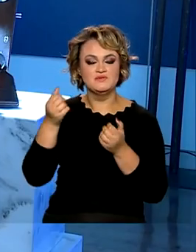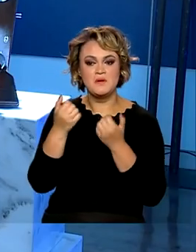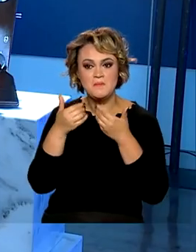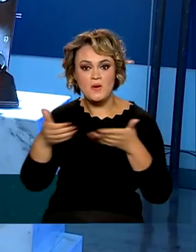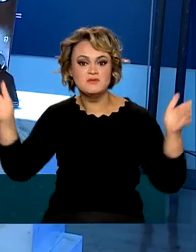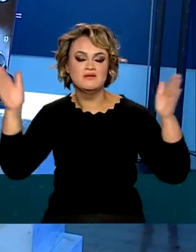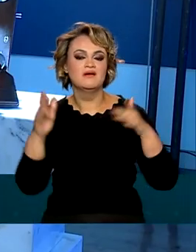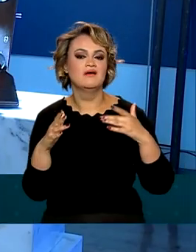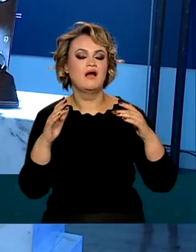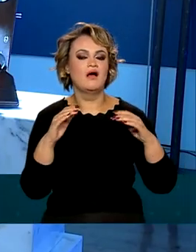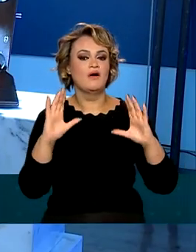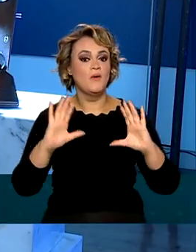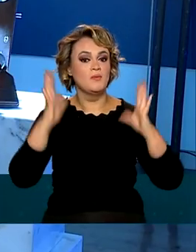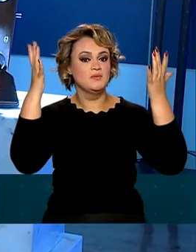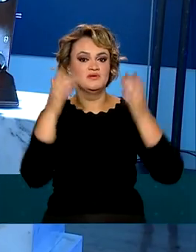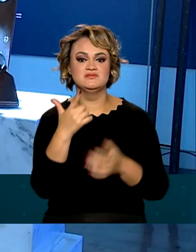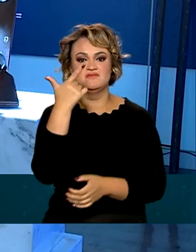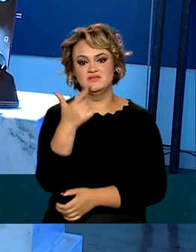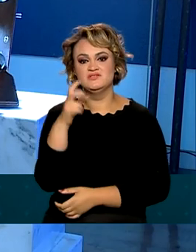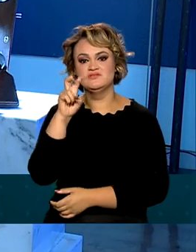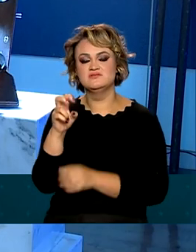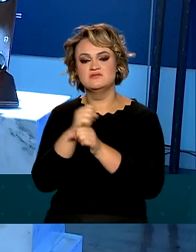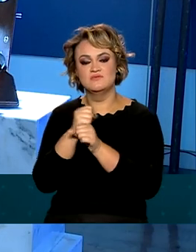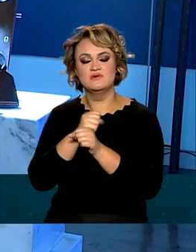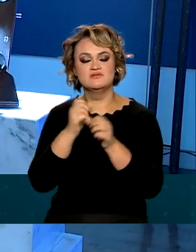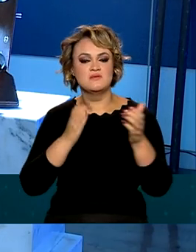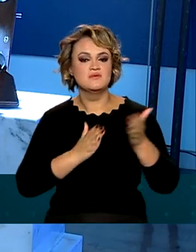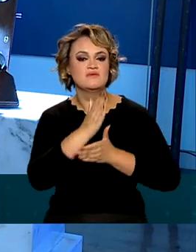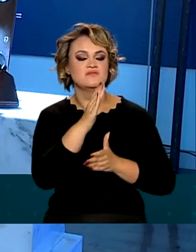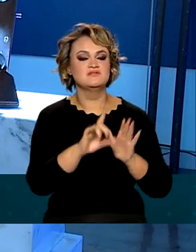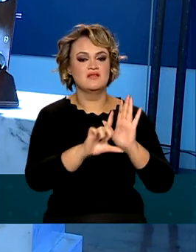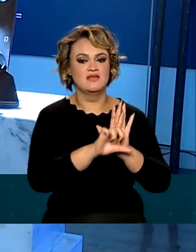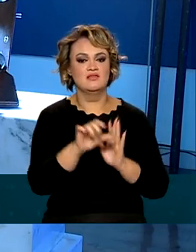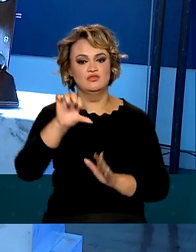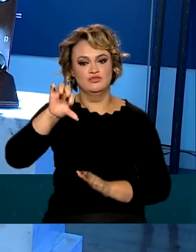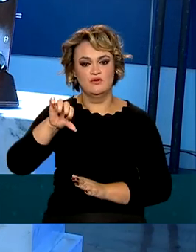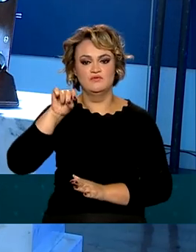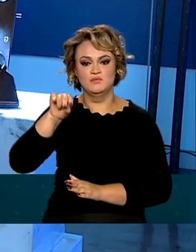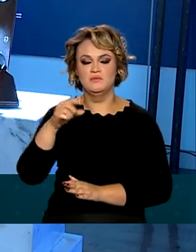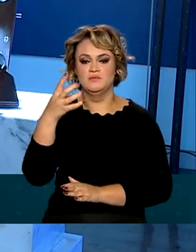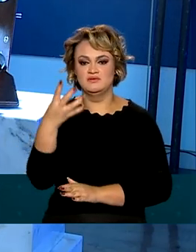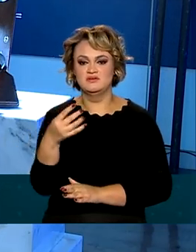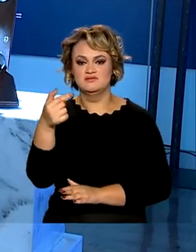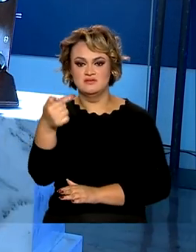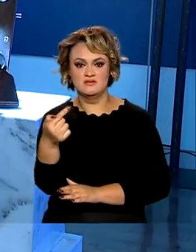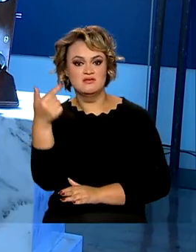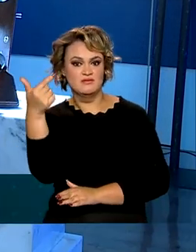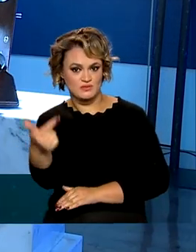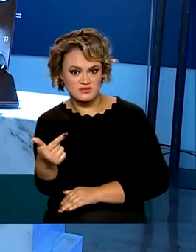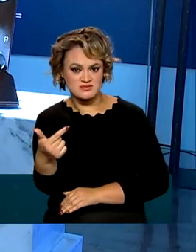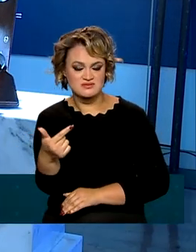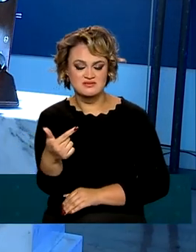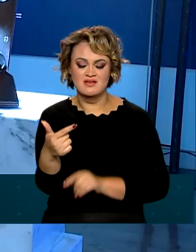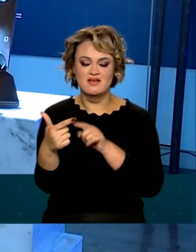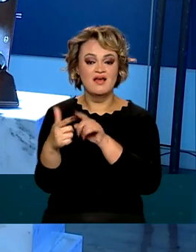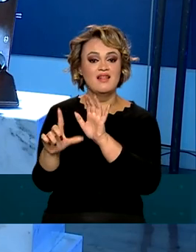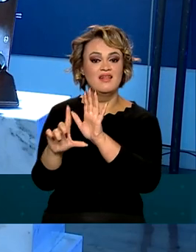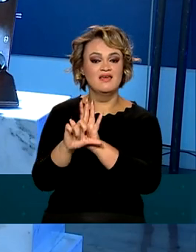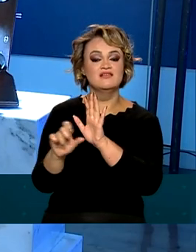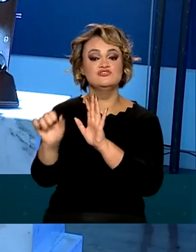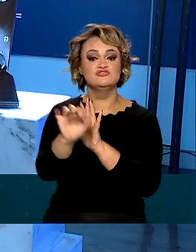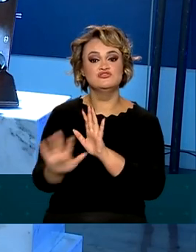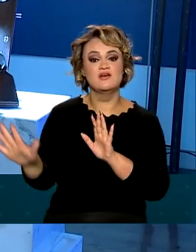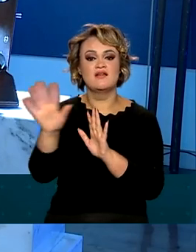comemorações dos 25 anos de aprovação da Lei 9.472, conhecida como a Lei